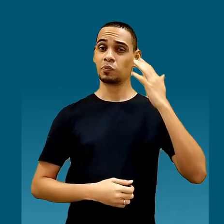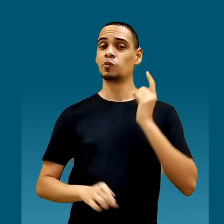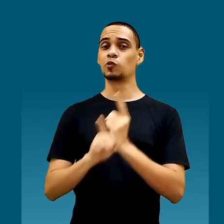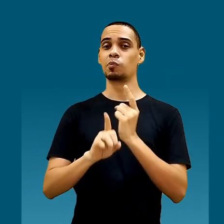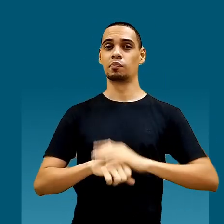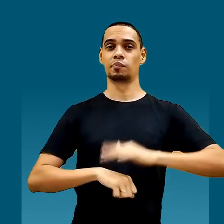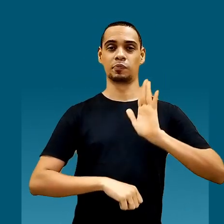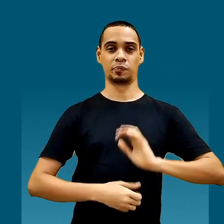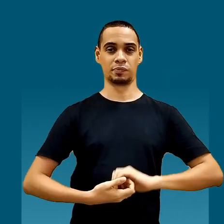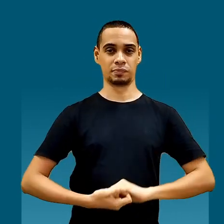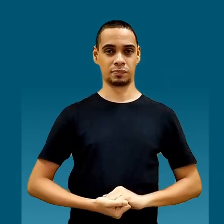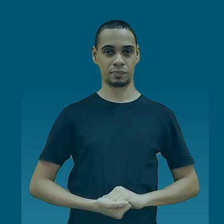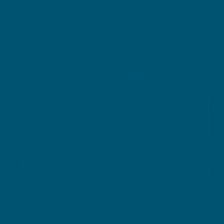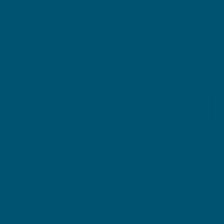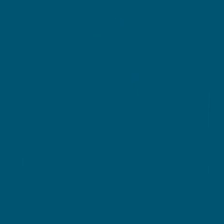saiba mais.